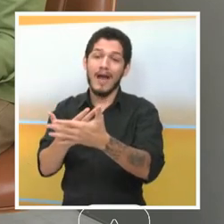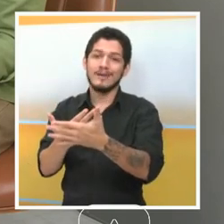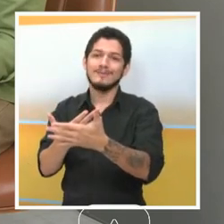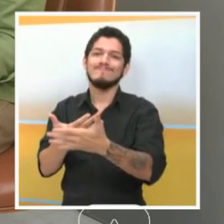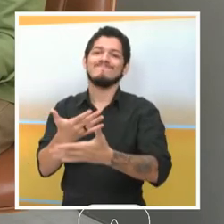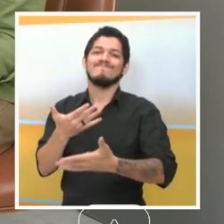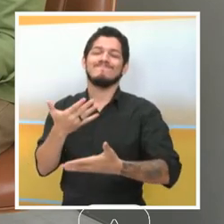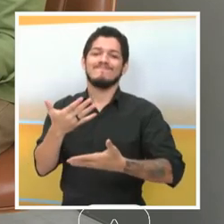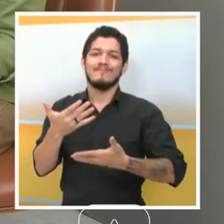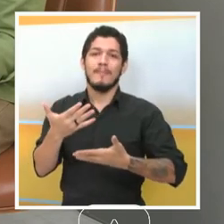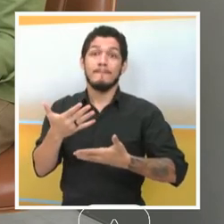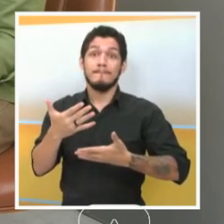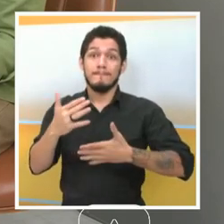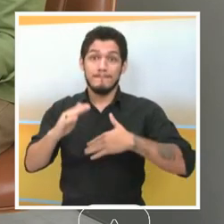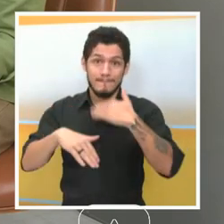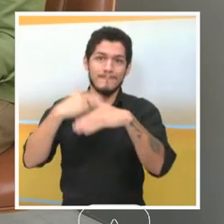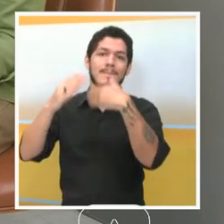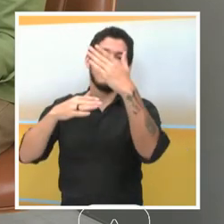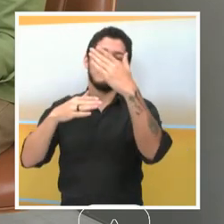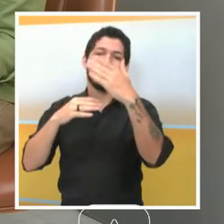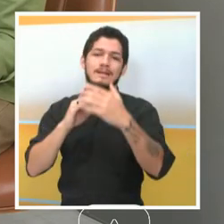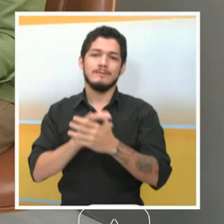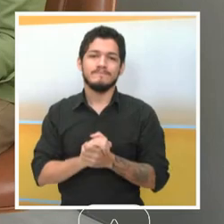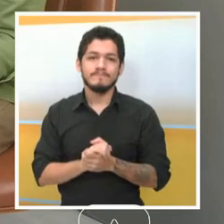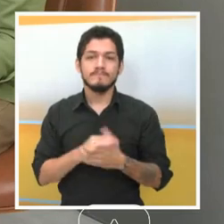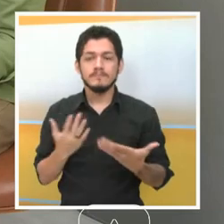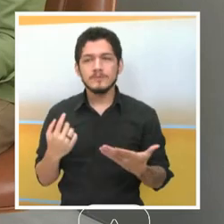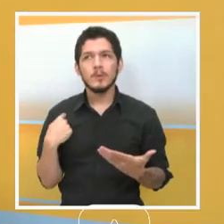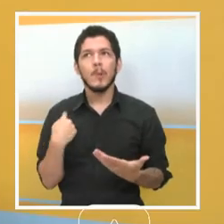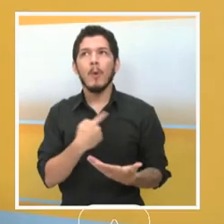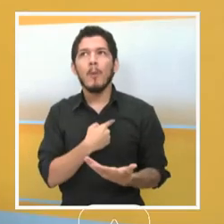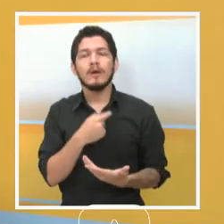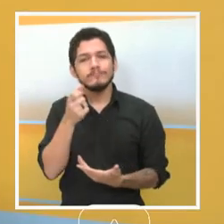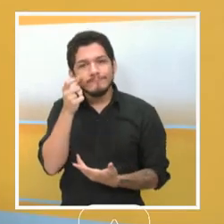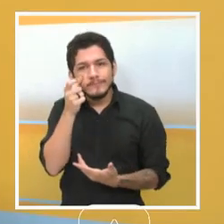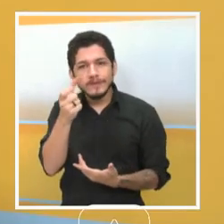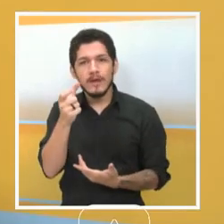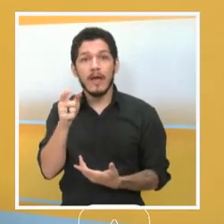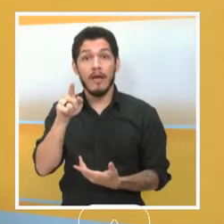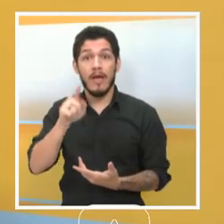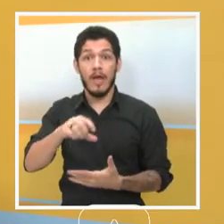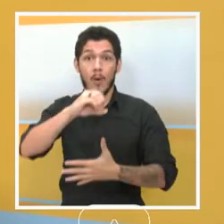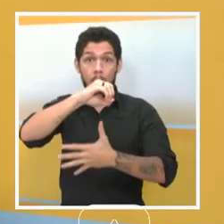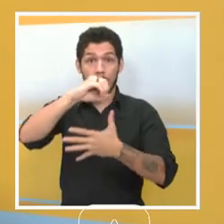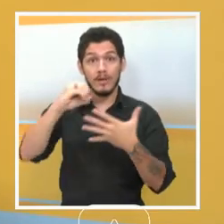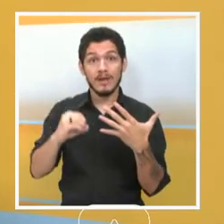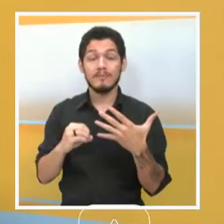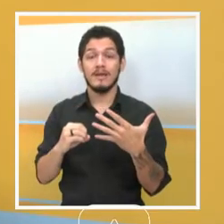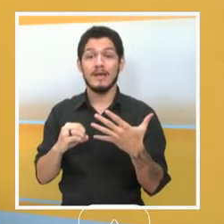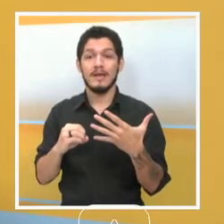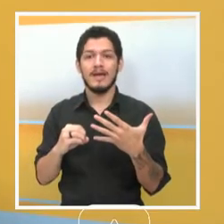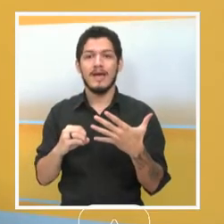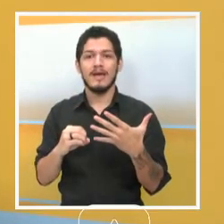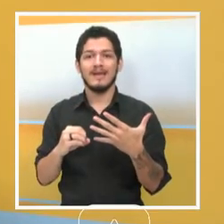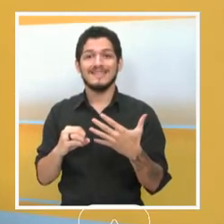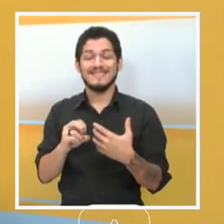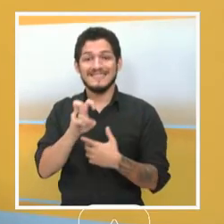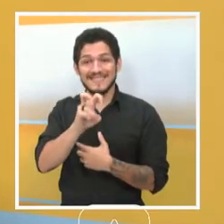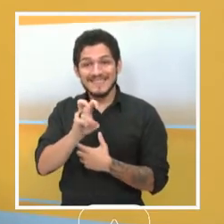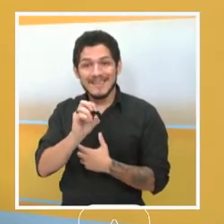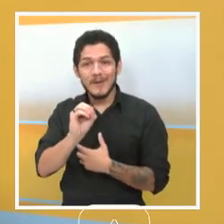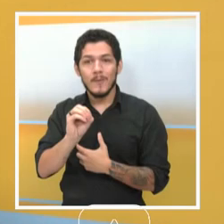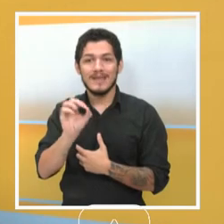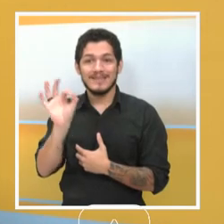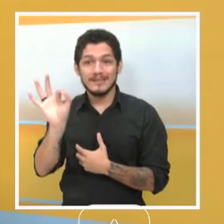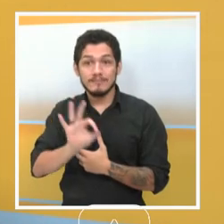né? Com esses grupos sociais. E assim, o que eu acho bacana é que o programa prevê até 50% das vagas